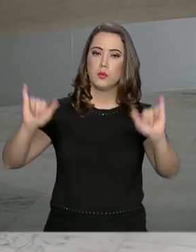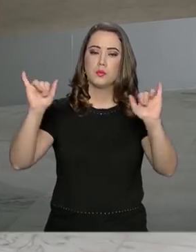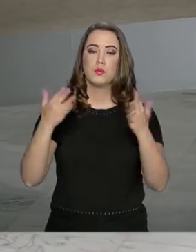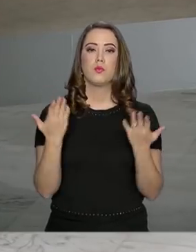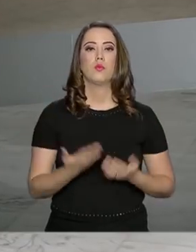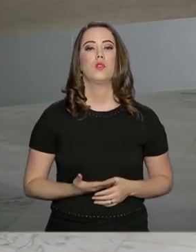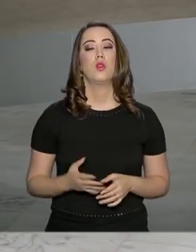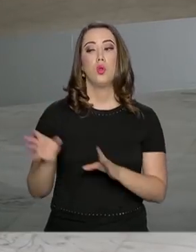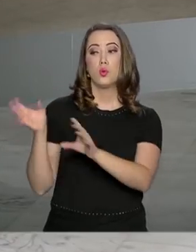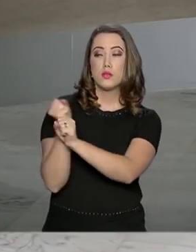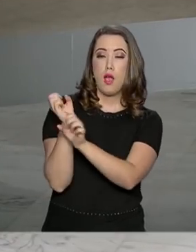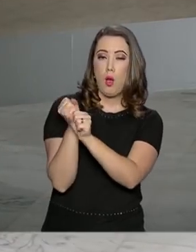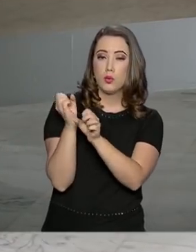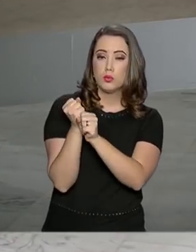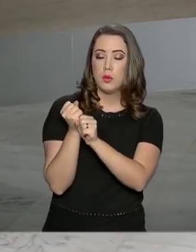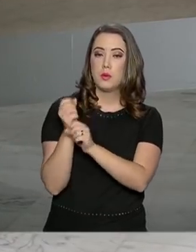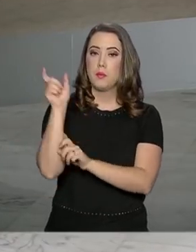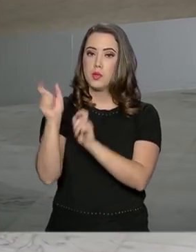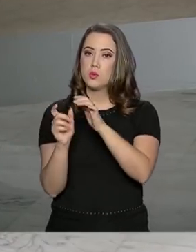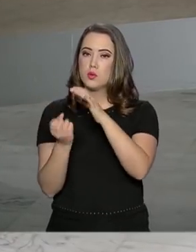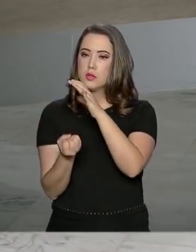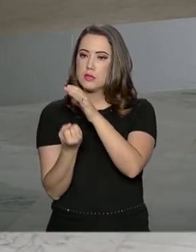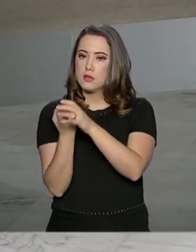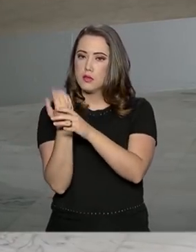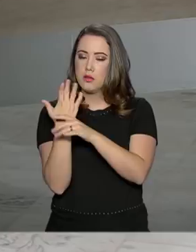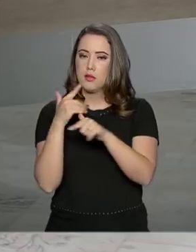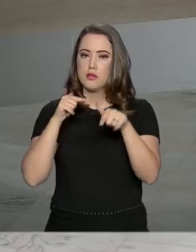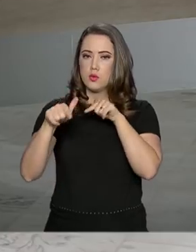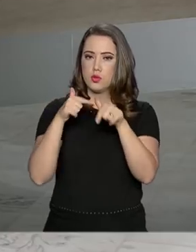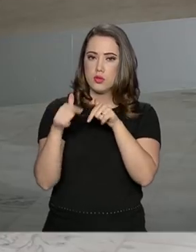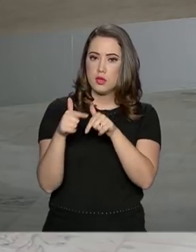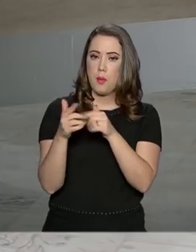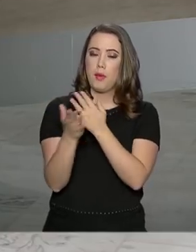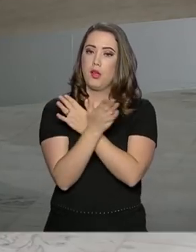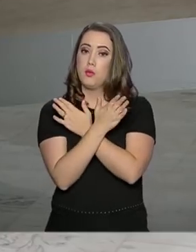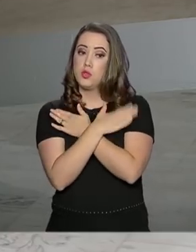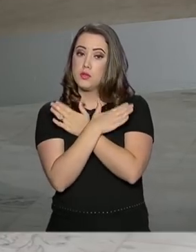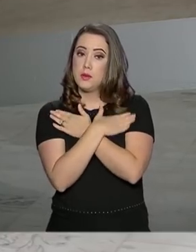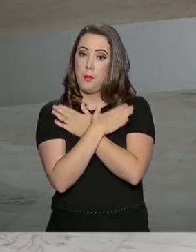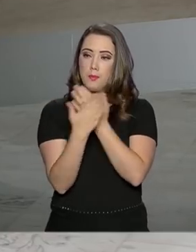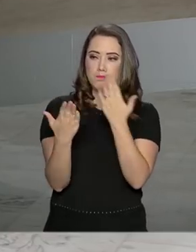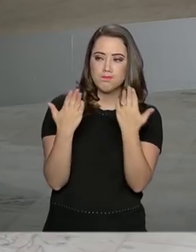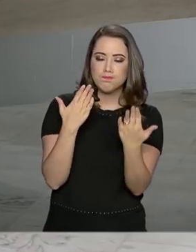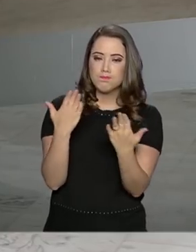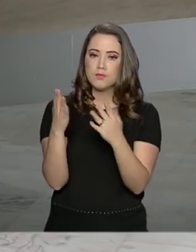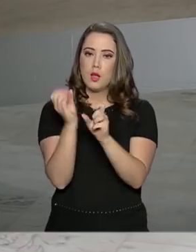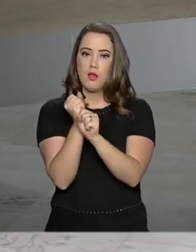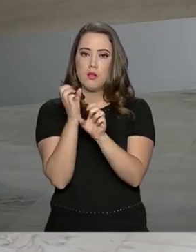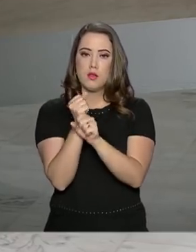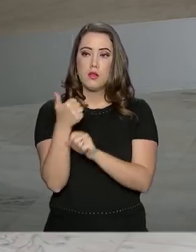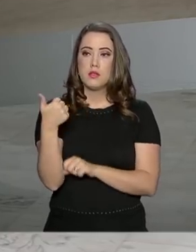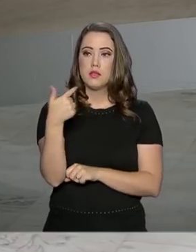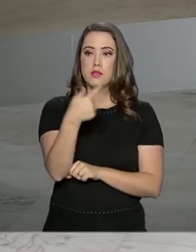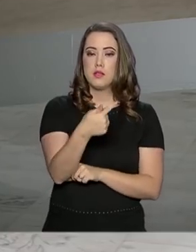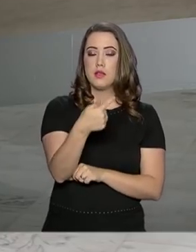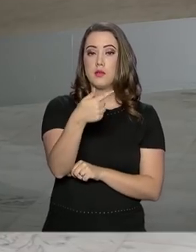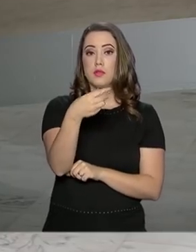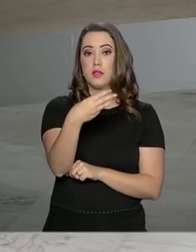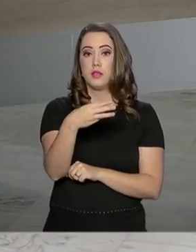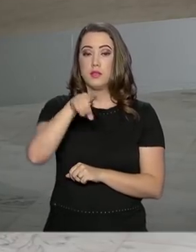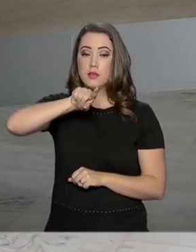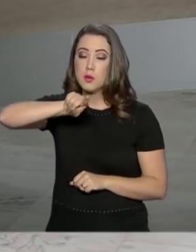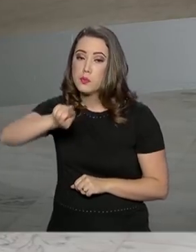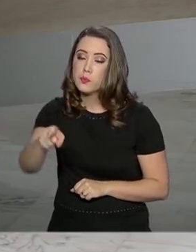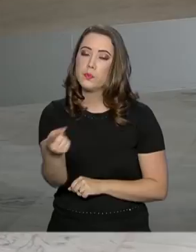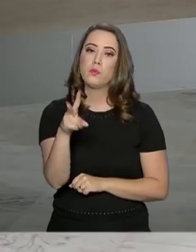o saldo entre empregados e desempregados no mês passado foi de mais de 173 mil vagas criadas